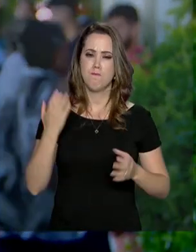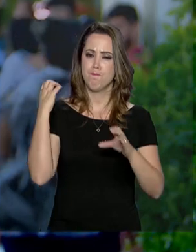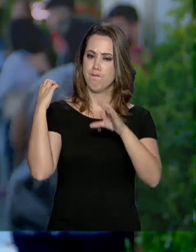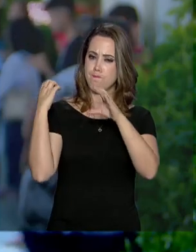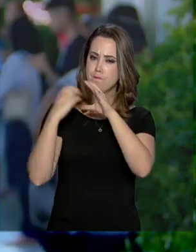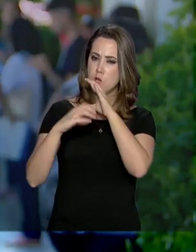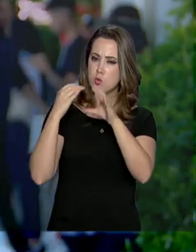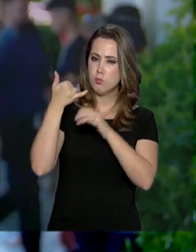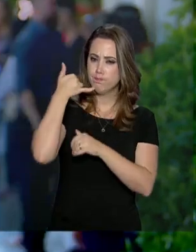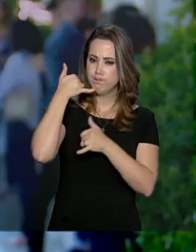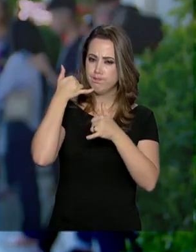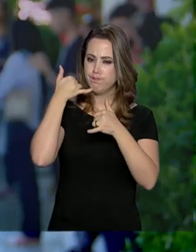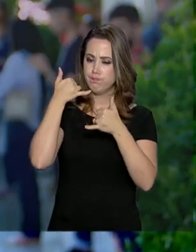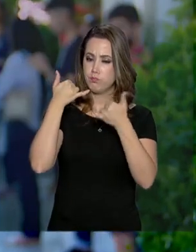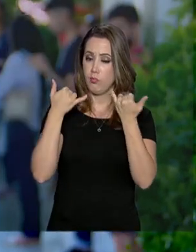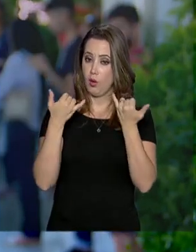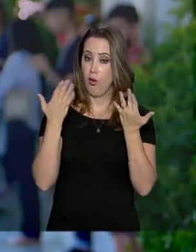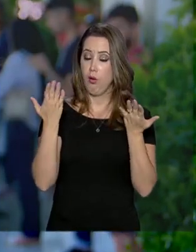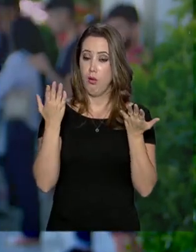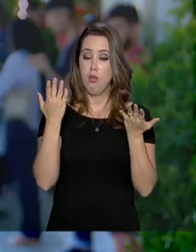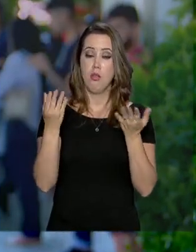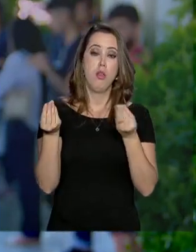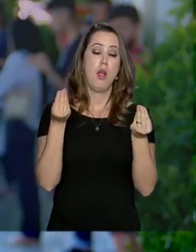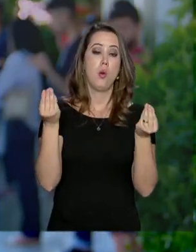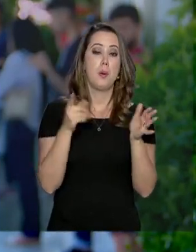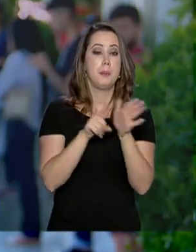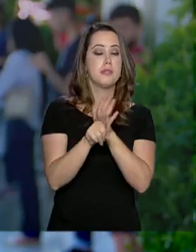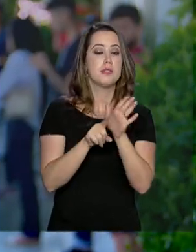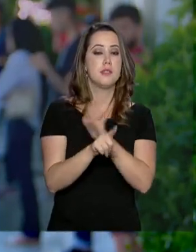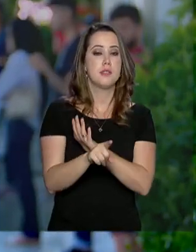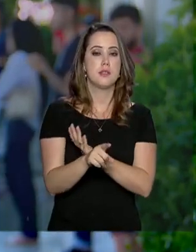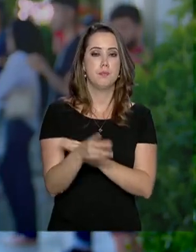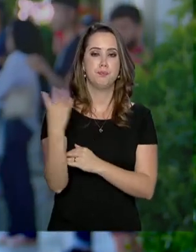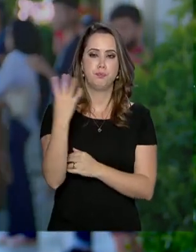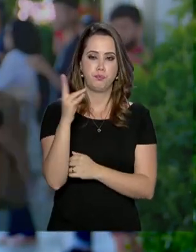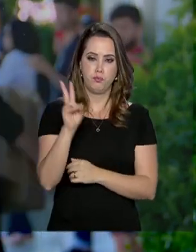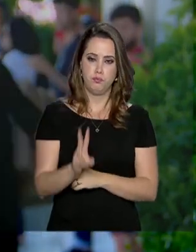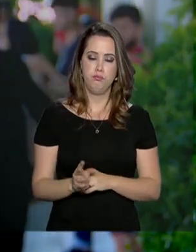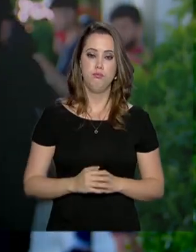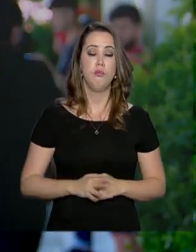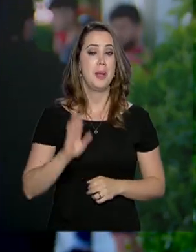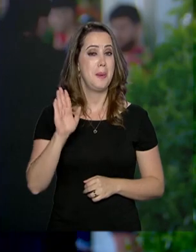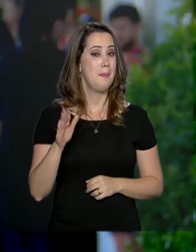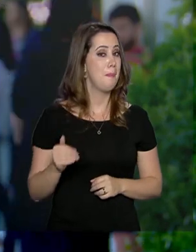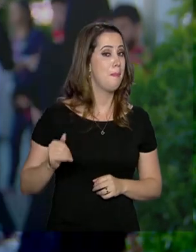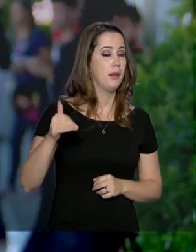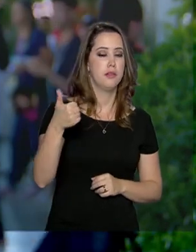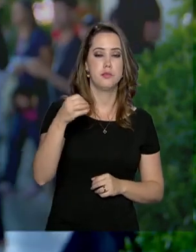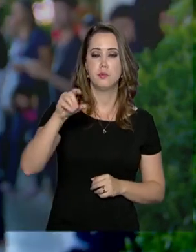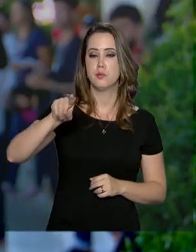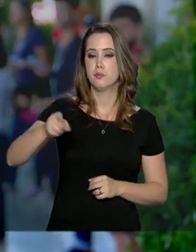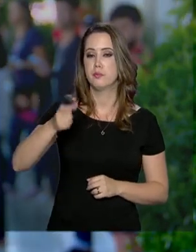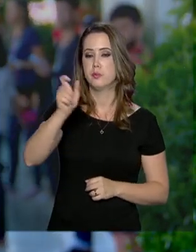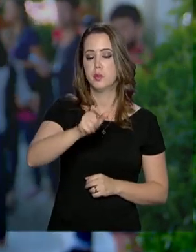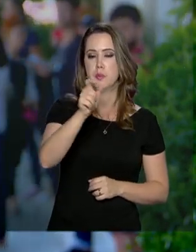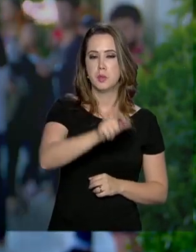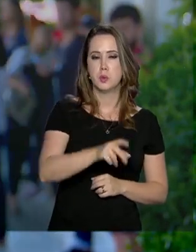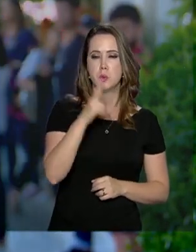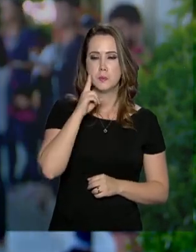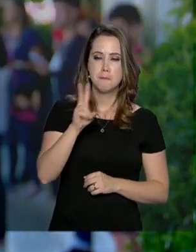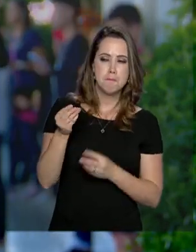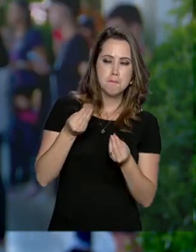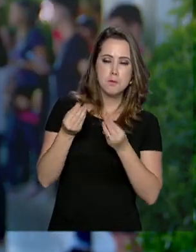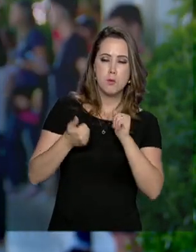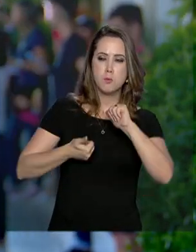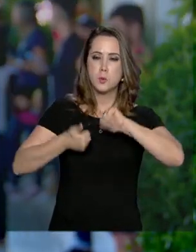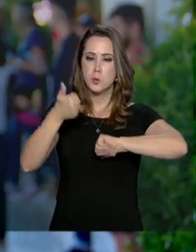pesquisa de satisfação. Para a quarta edição, foram entrevistados mais de 100 mil clientes que avaliaram a